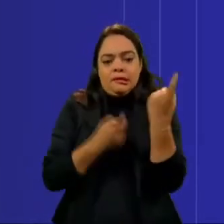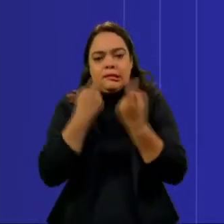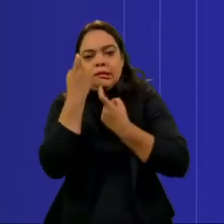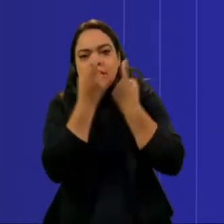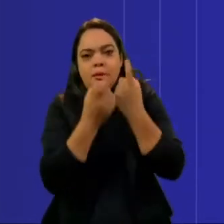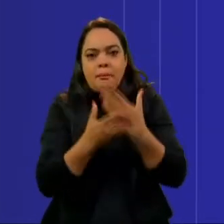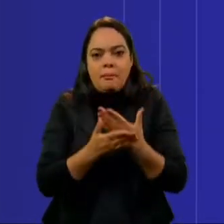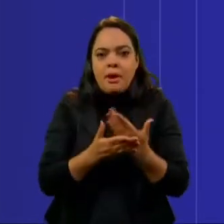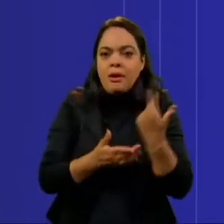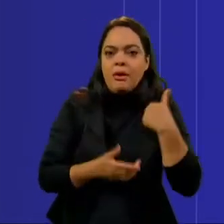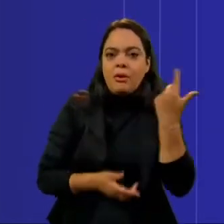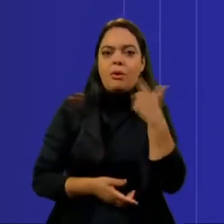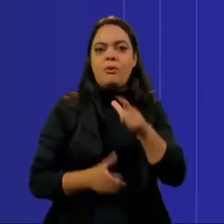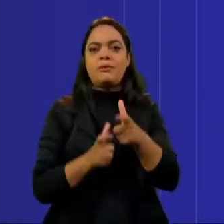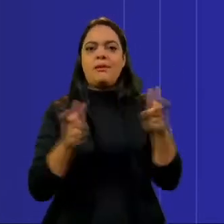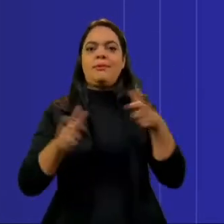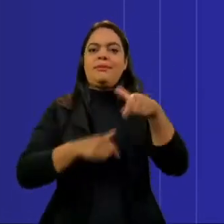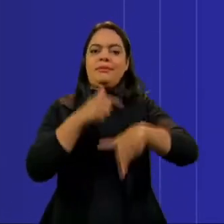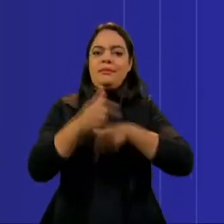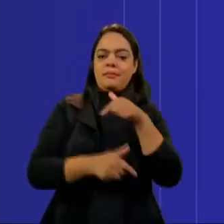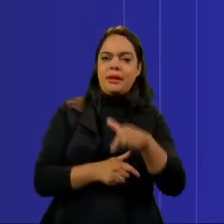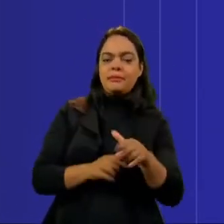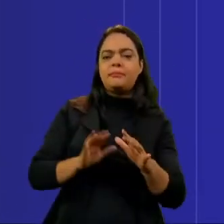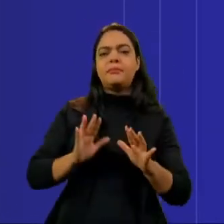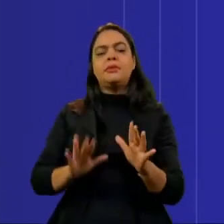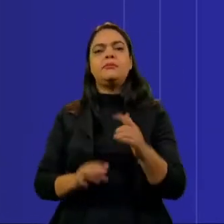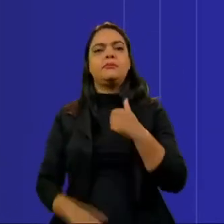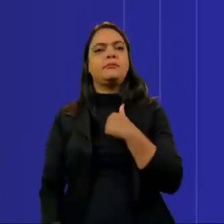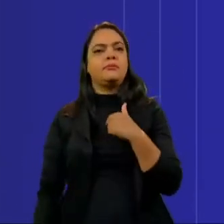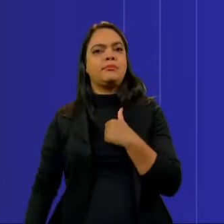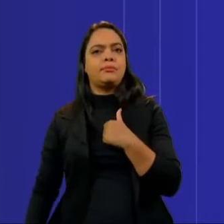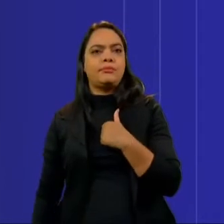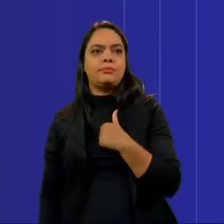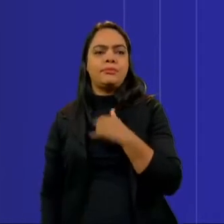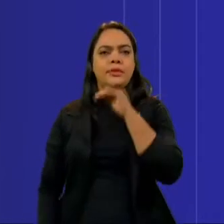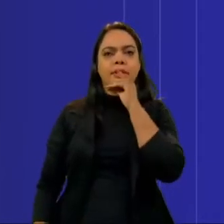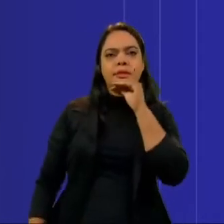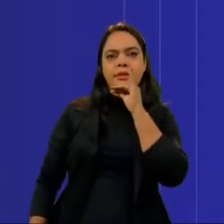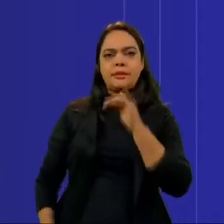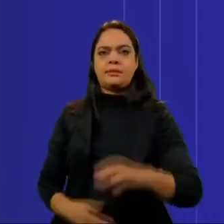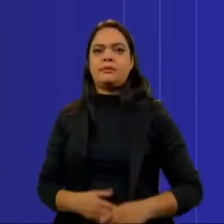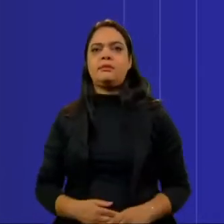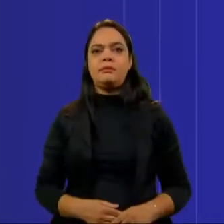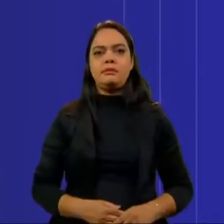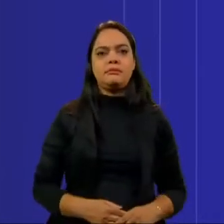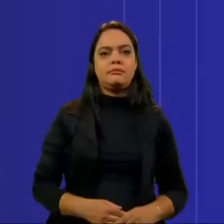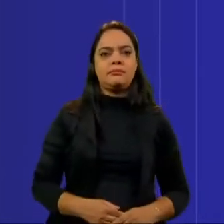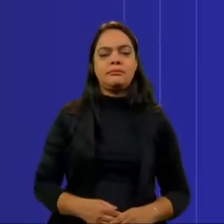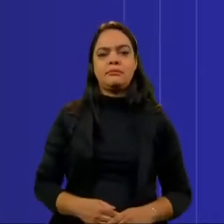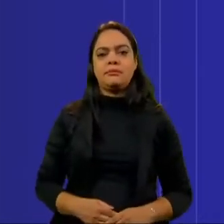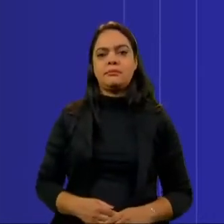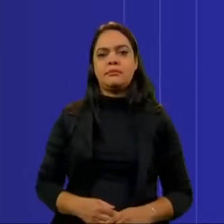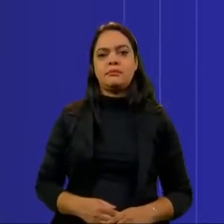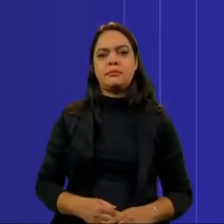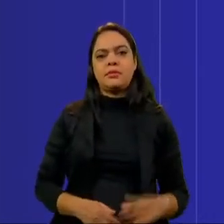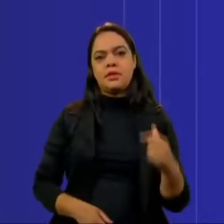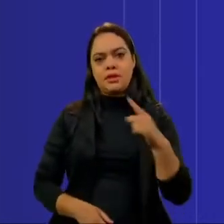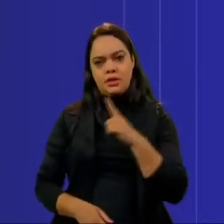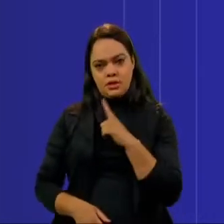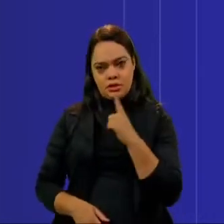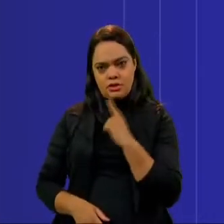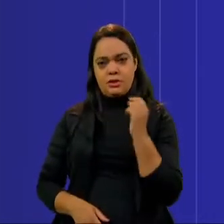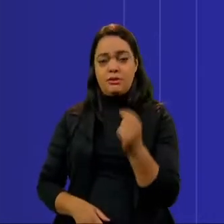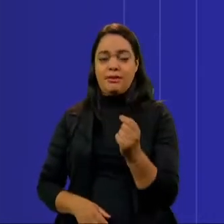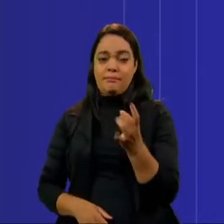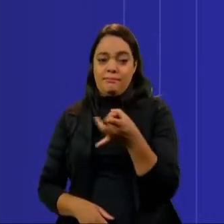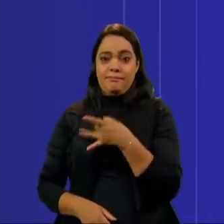surgiu mais para mim. Porém, eu tinha as minhas, vou dizer assim, as minhas questões sobre o